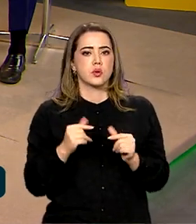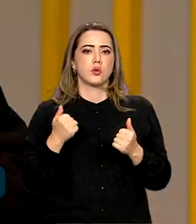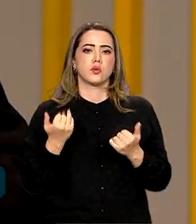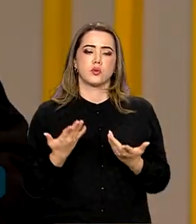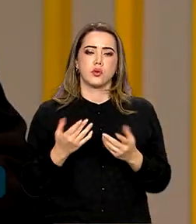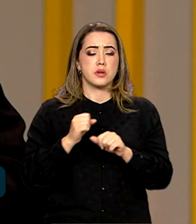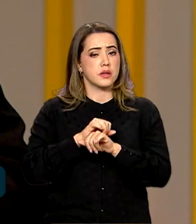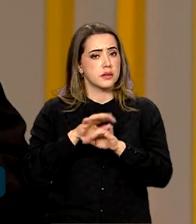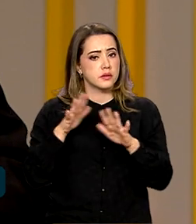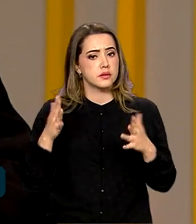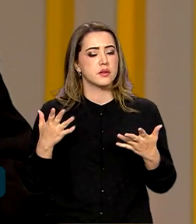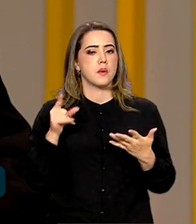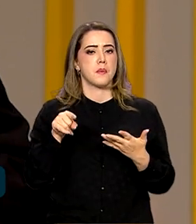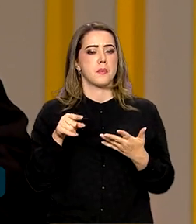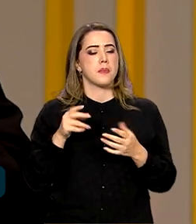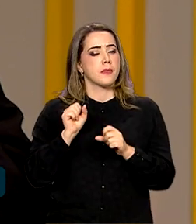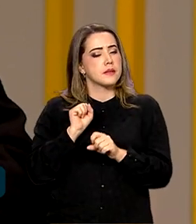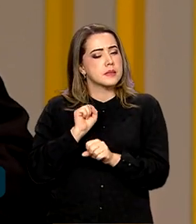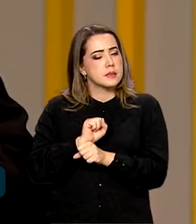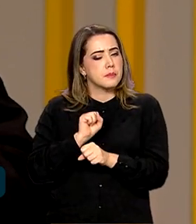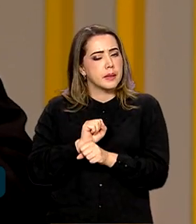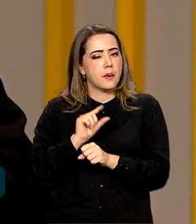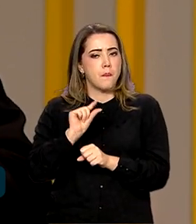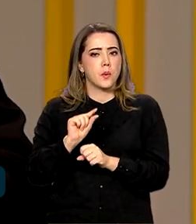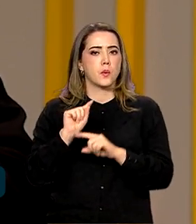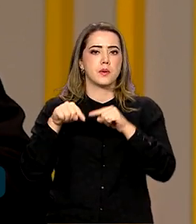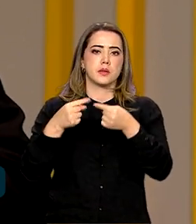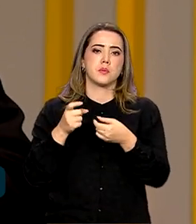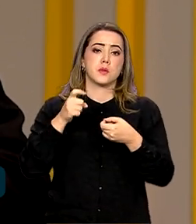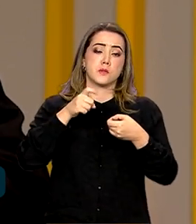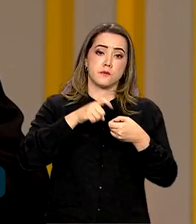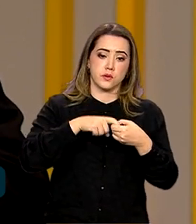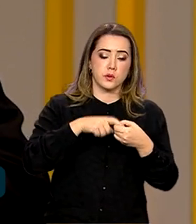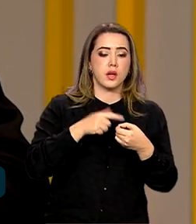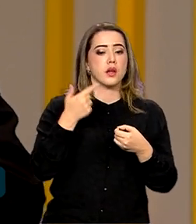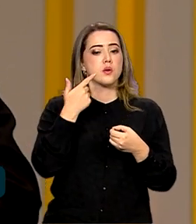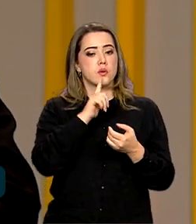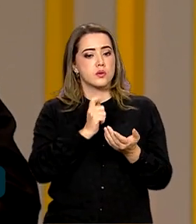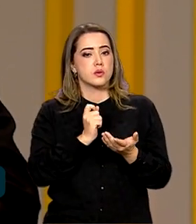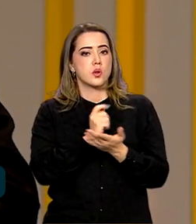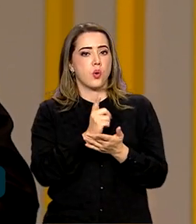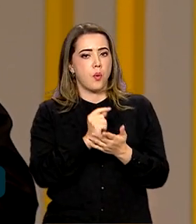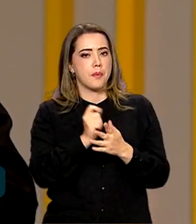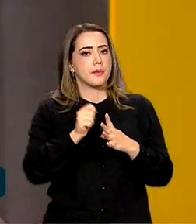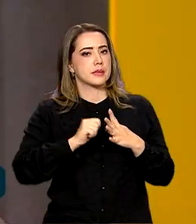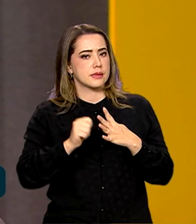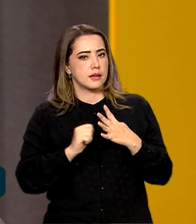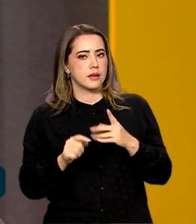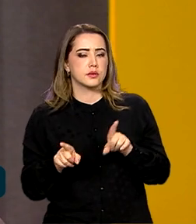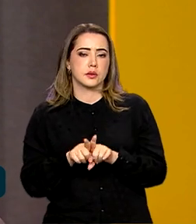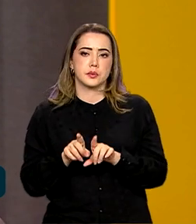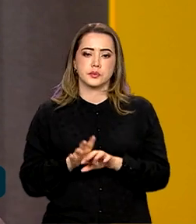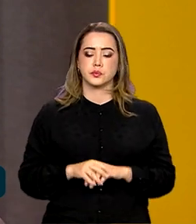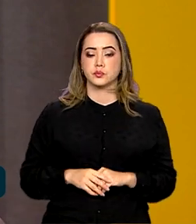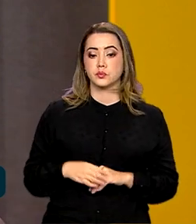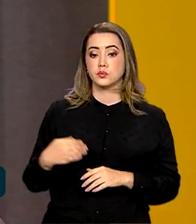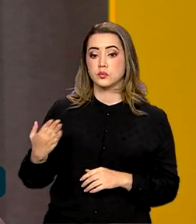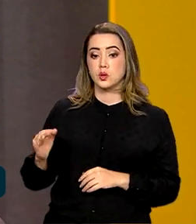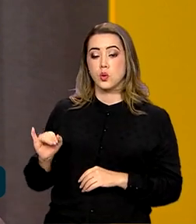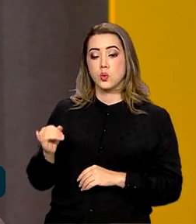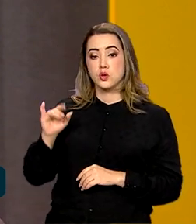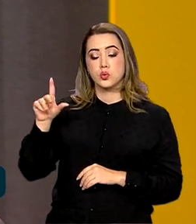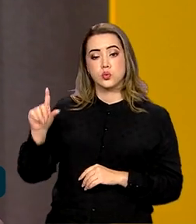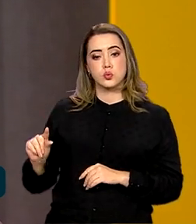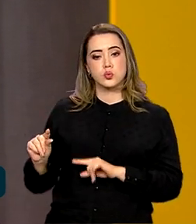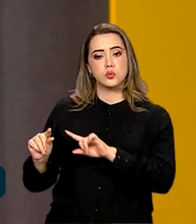claro, né, aguardar um pouquinho, mas depois voltar ao mercado e também comprar a prazo. Ou seja, com uma redução da taxa de